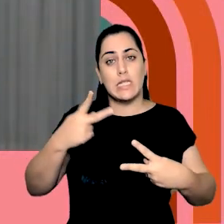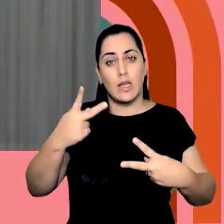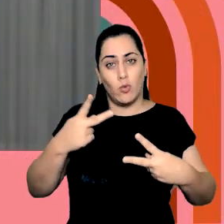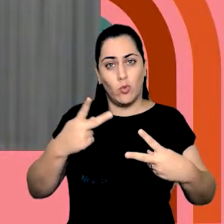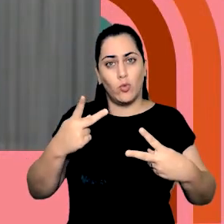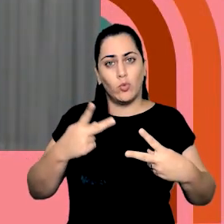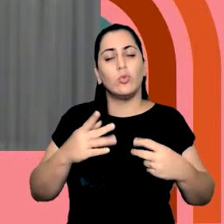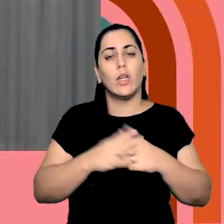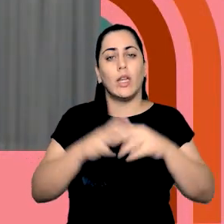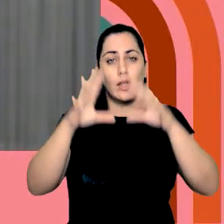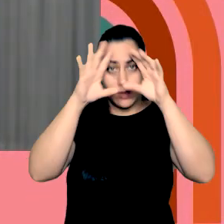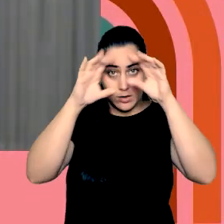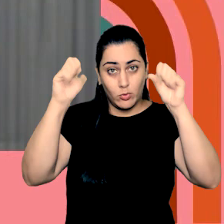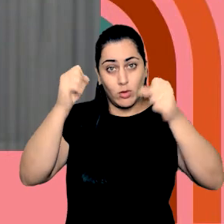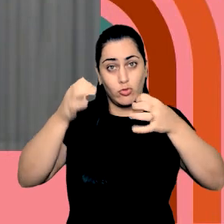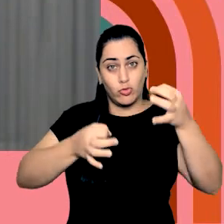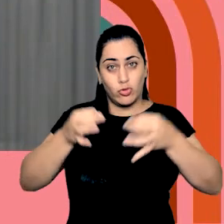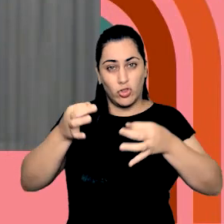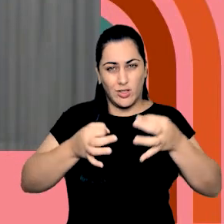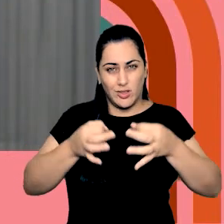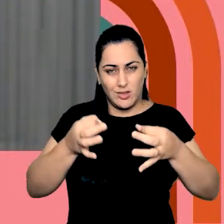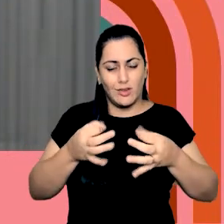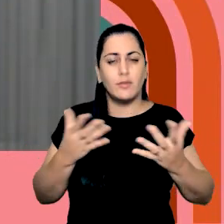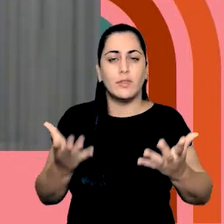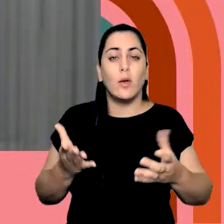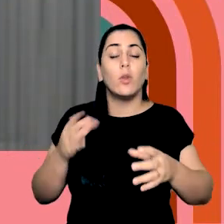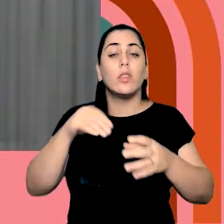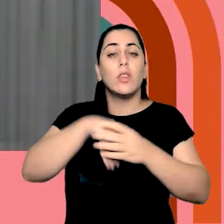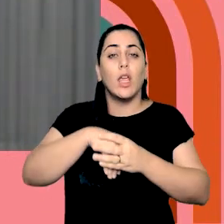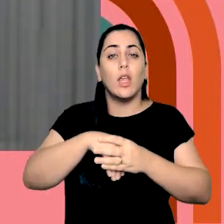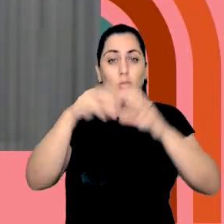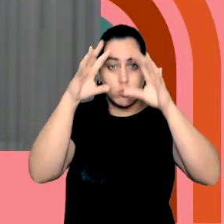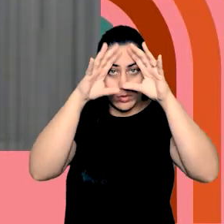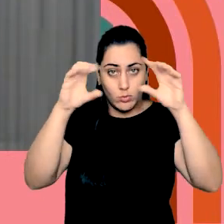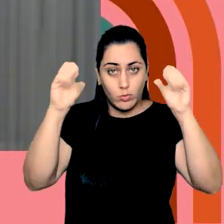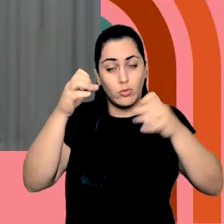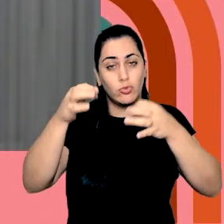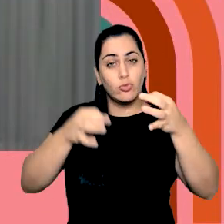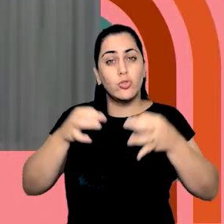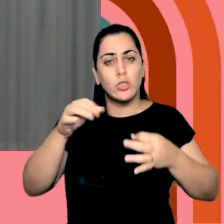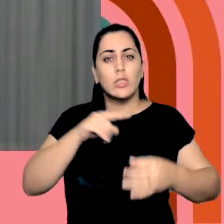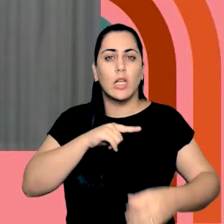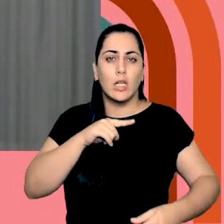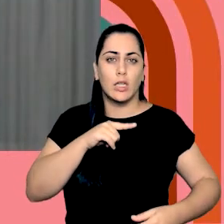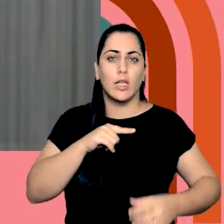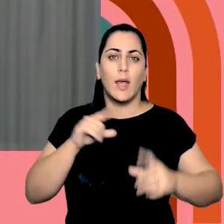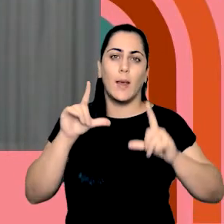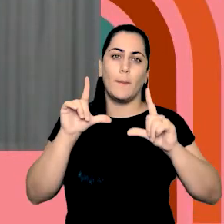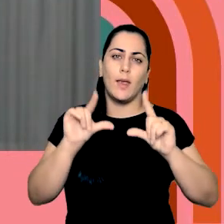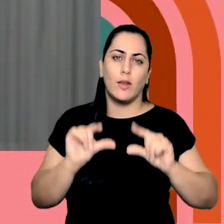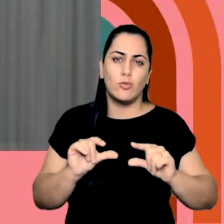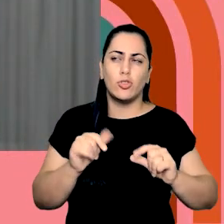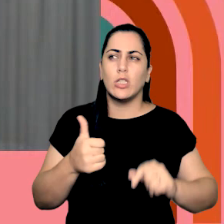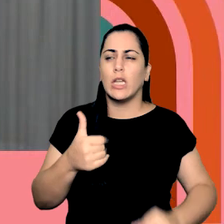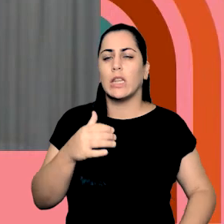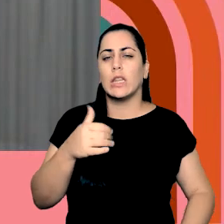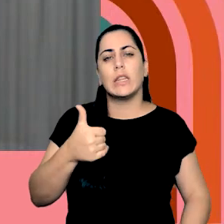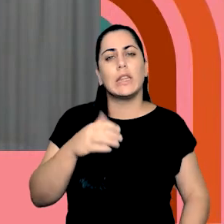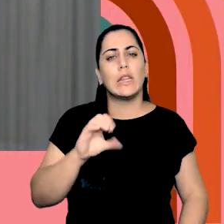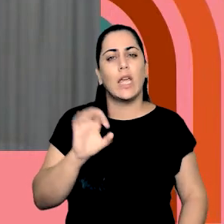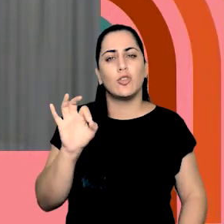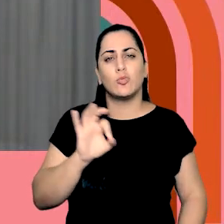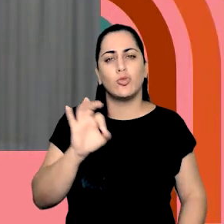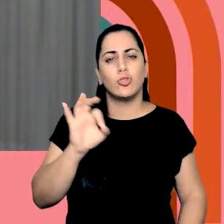chamada Tribunal de Justiça. E no Tribunal de Justiça nós temos menos de 10% de